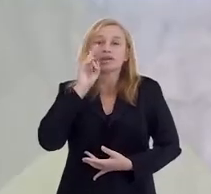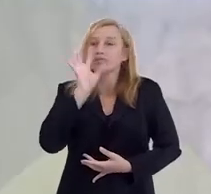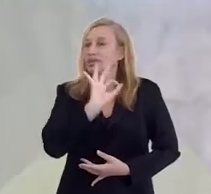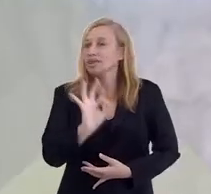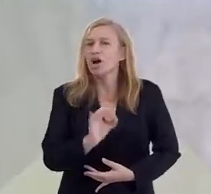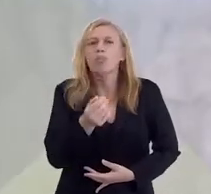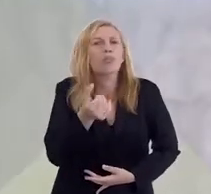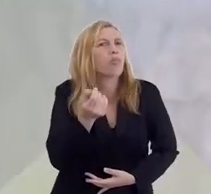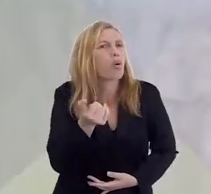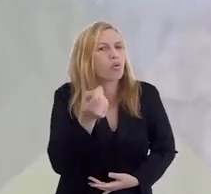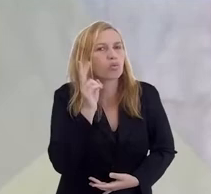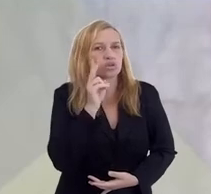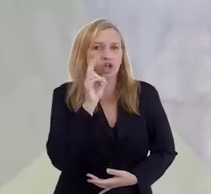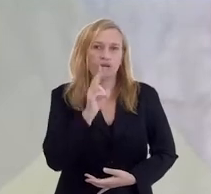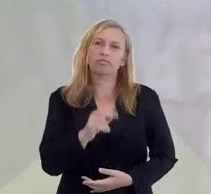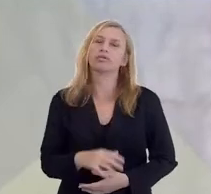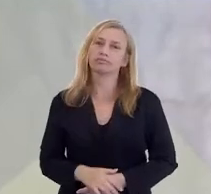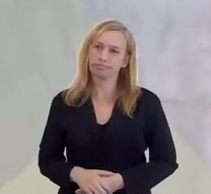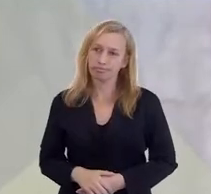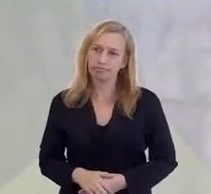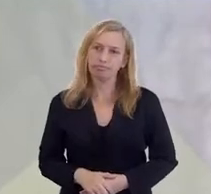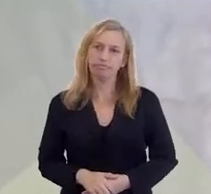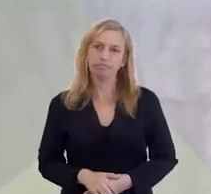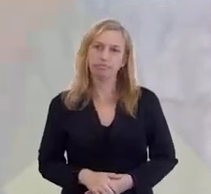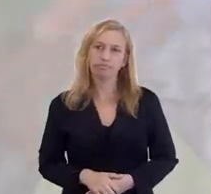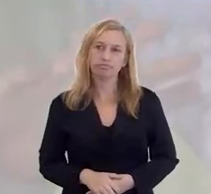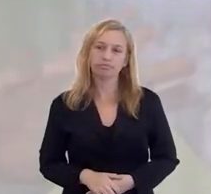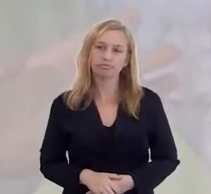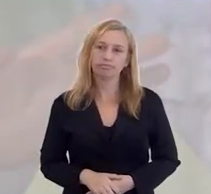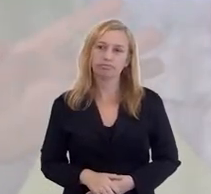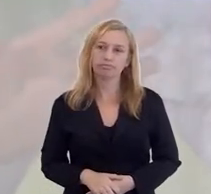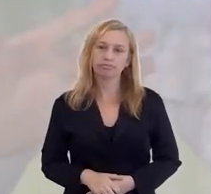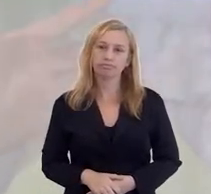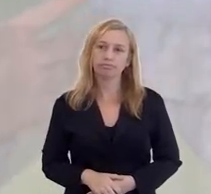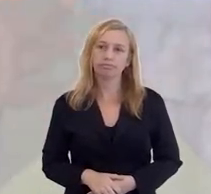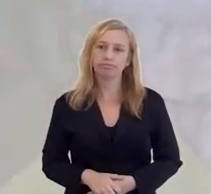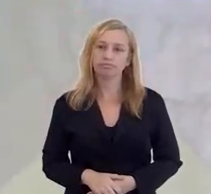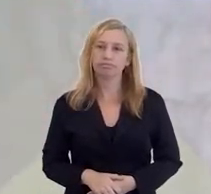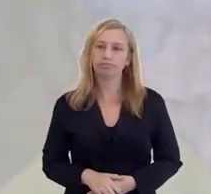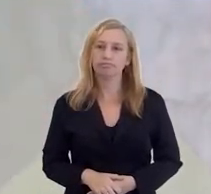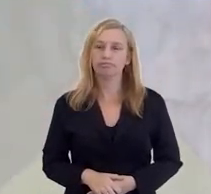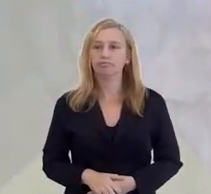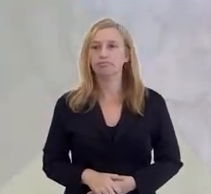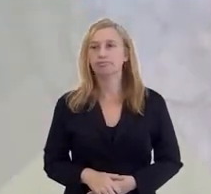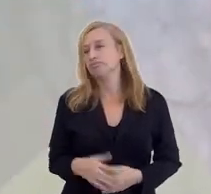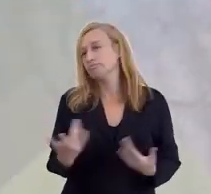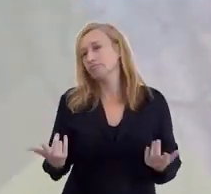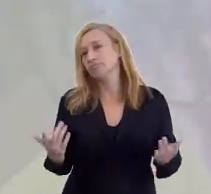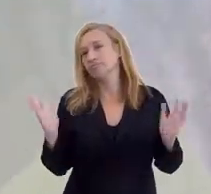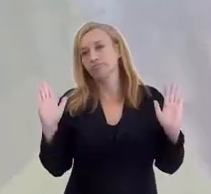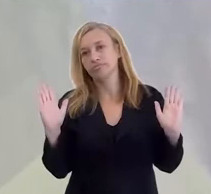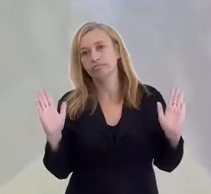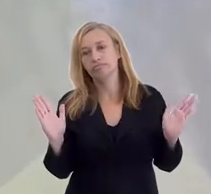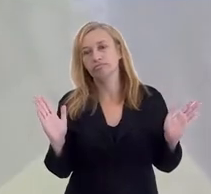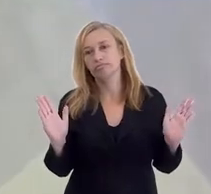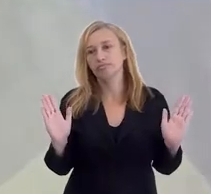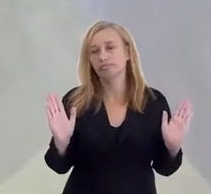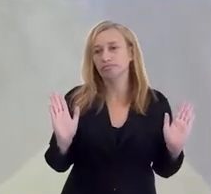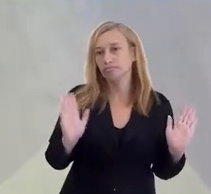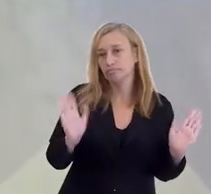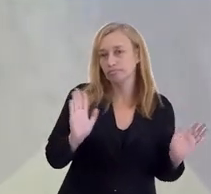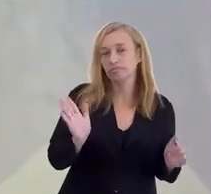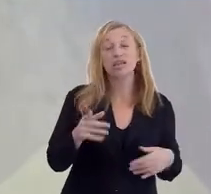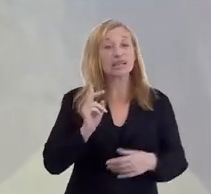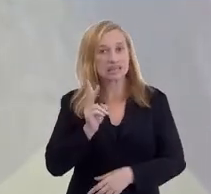poucos lembram, mas, assim, o encontro aconteceu. Então, essas despedidas estão sendo feitas, não tenho dúvida.